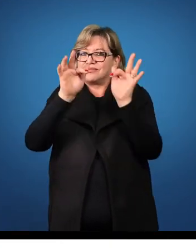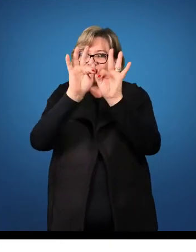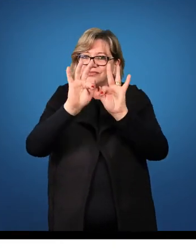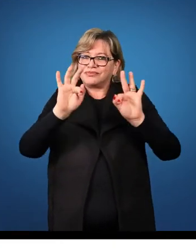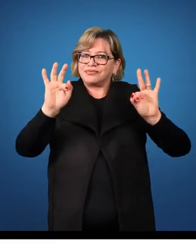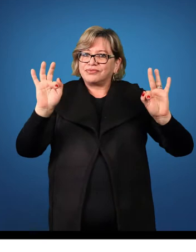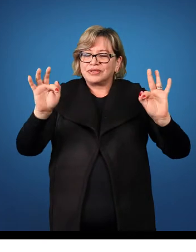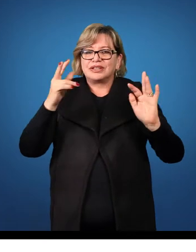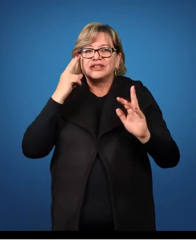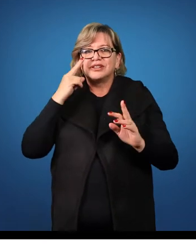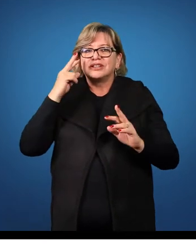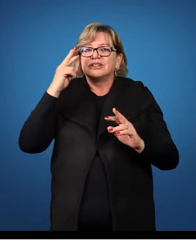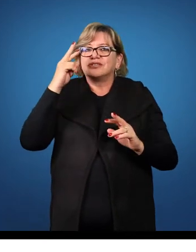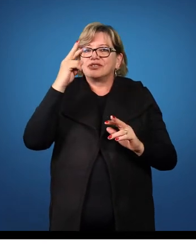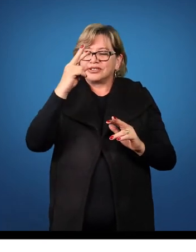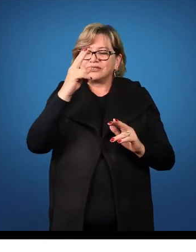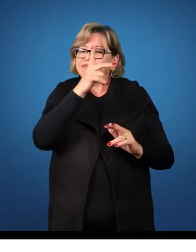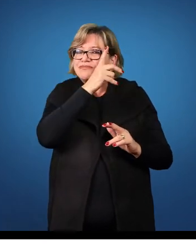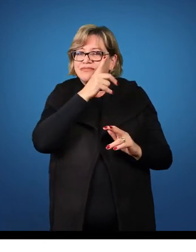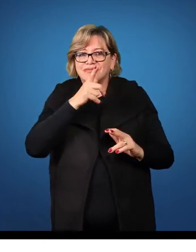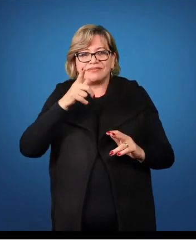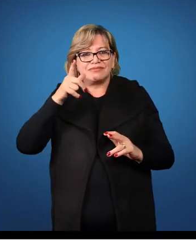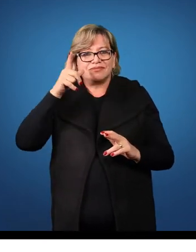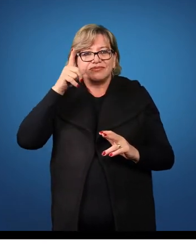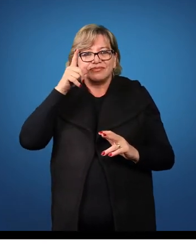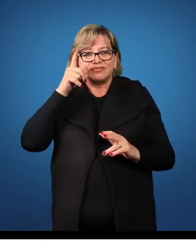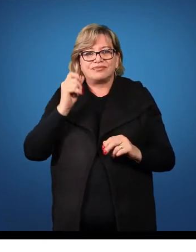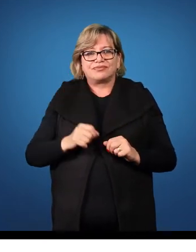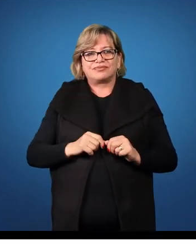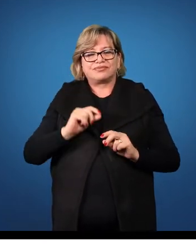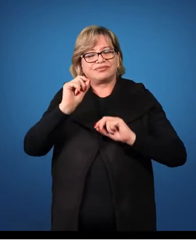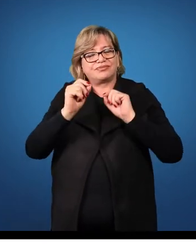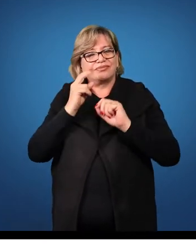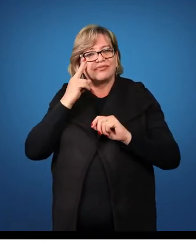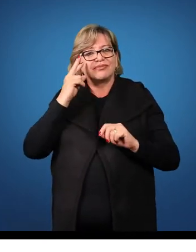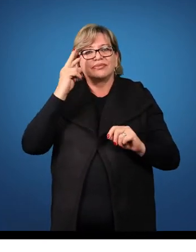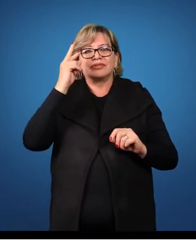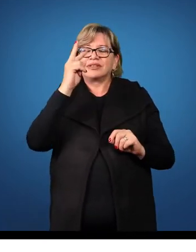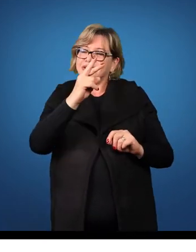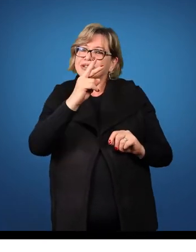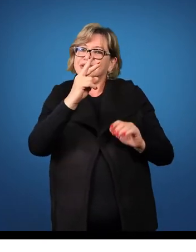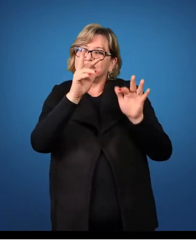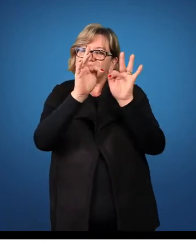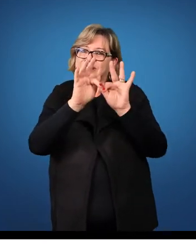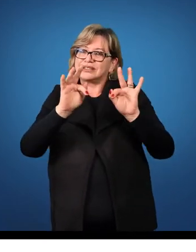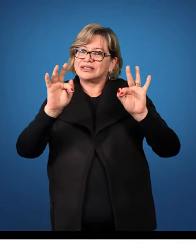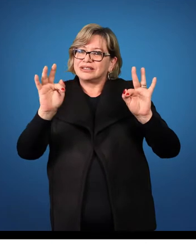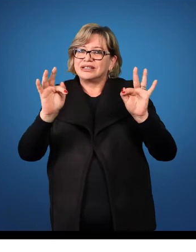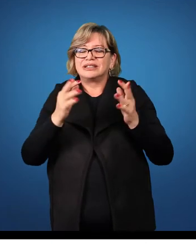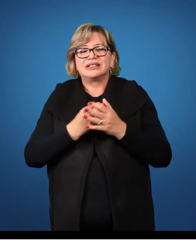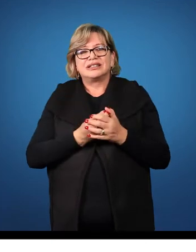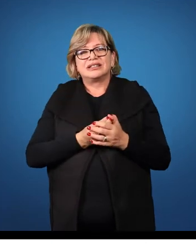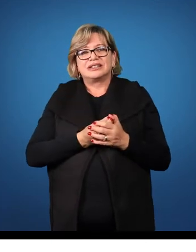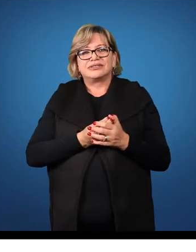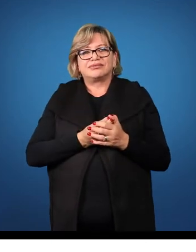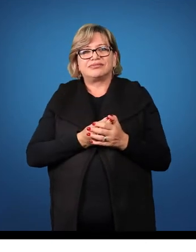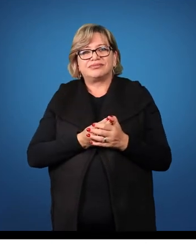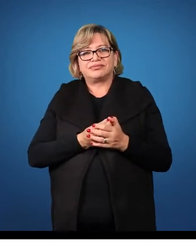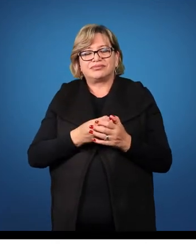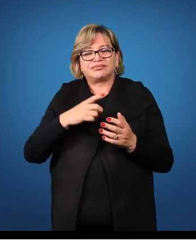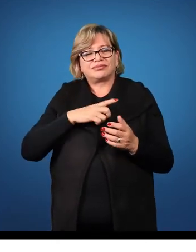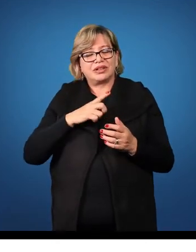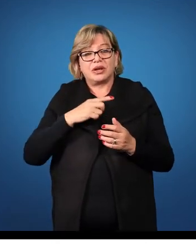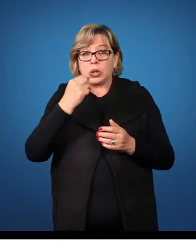somente aqui na tradução do latim, filho, sujeito, segunda declinação, está no